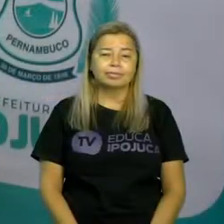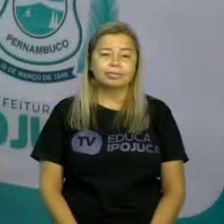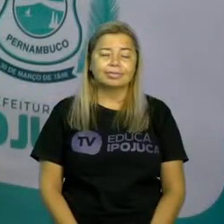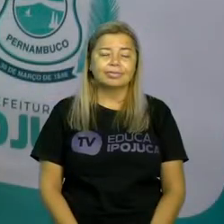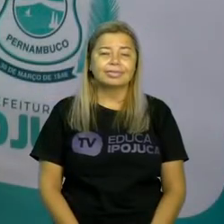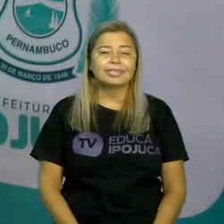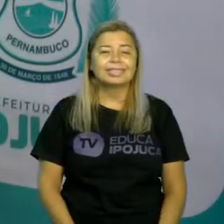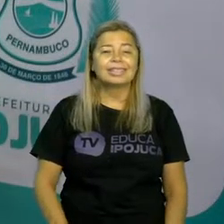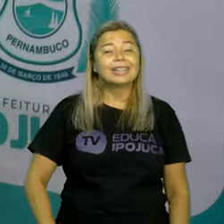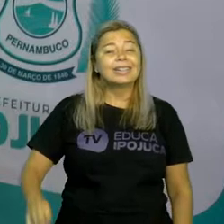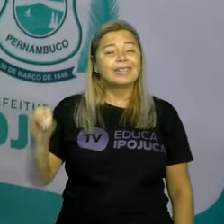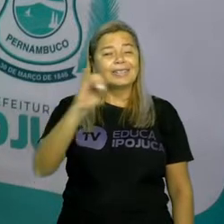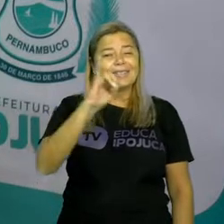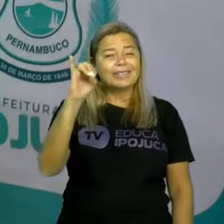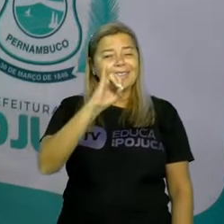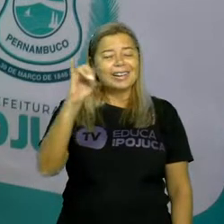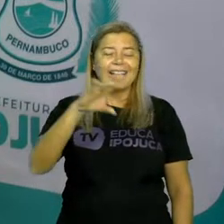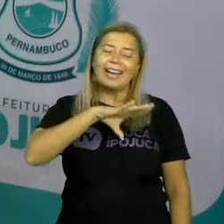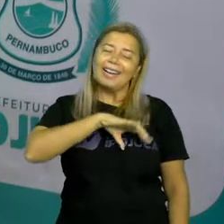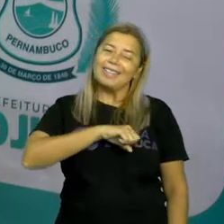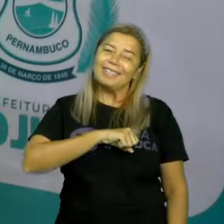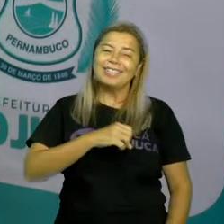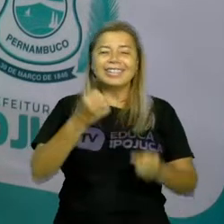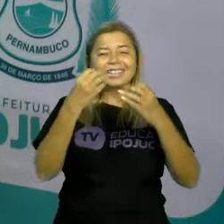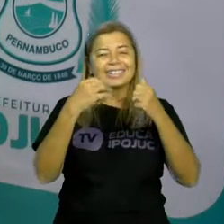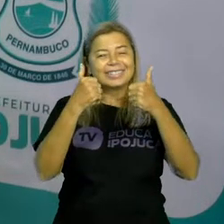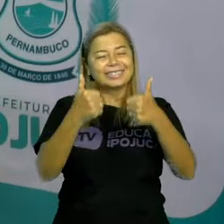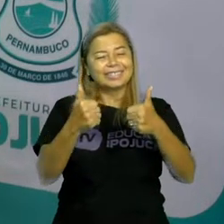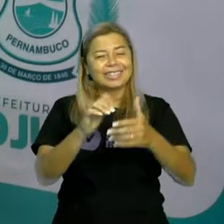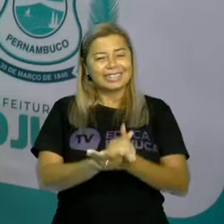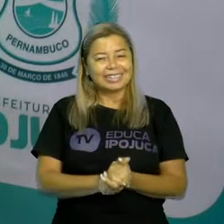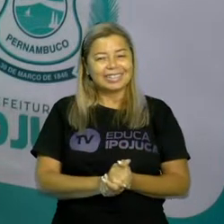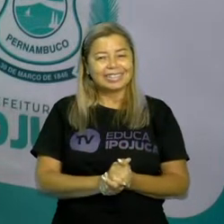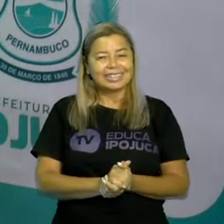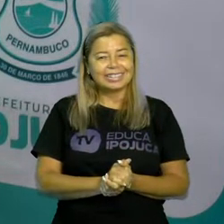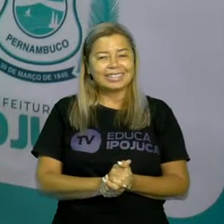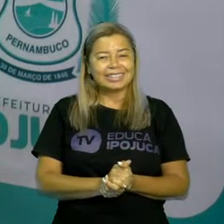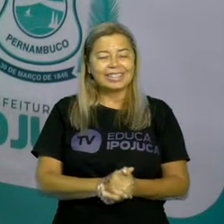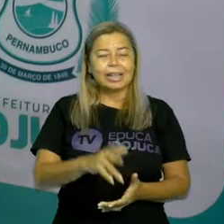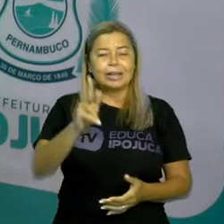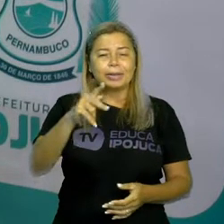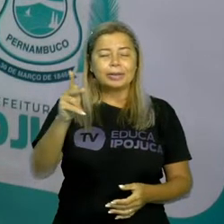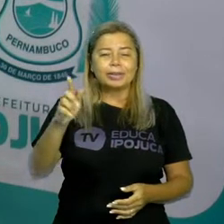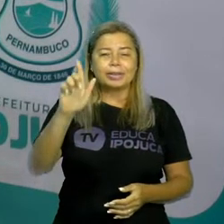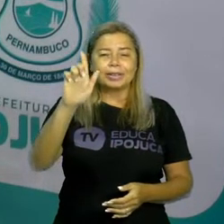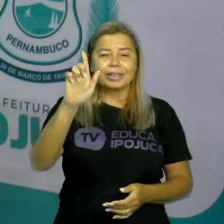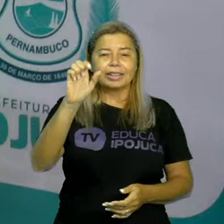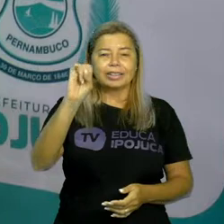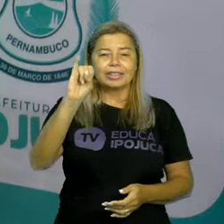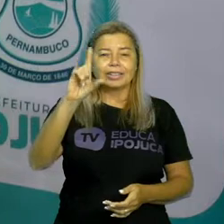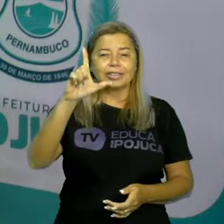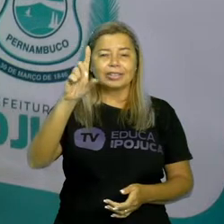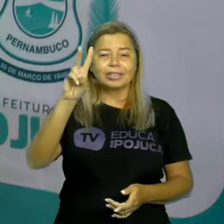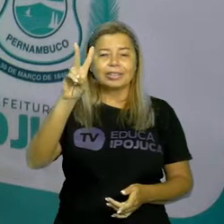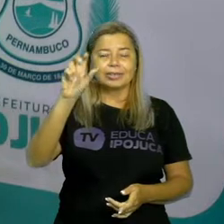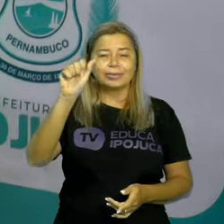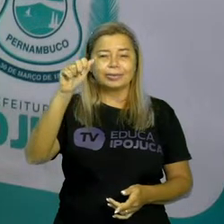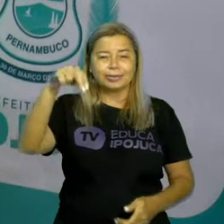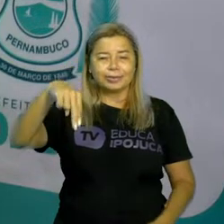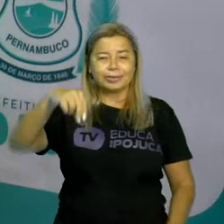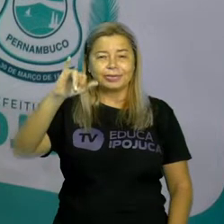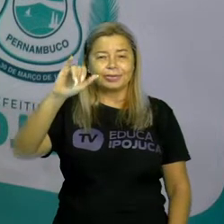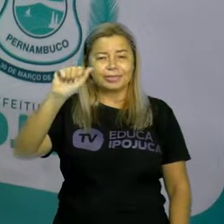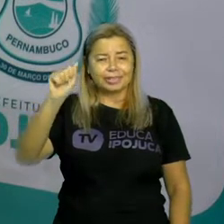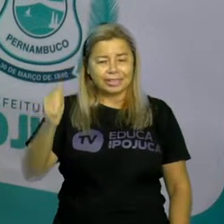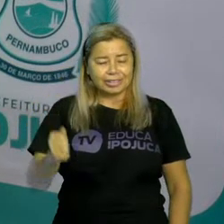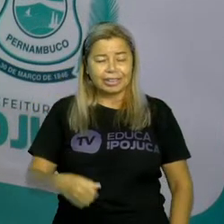Olá, amores, tudo bem com vocês? Eu sou a tia Gilvânia, tá? E estamos mais